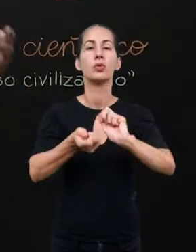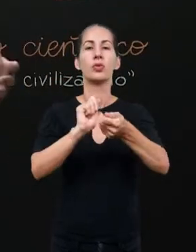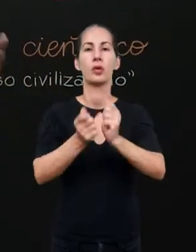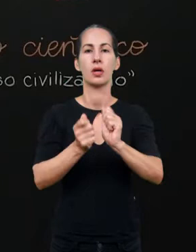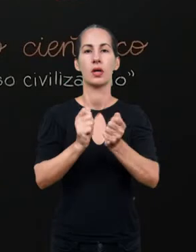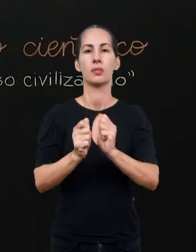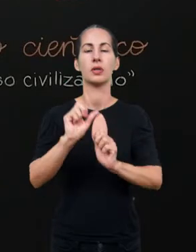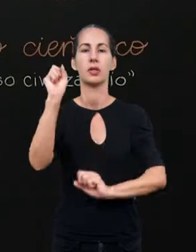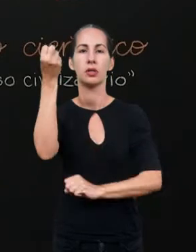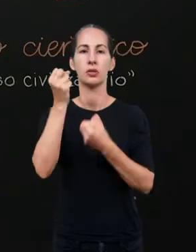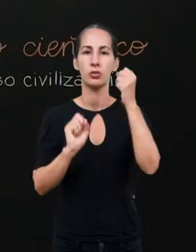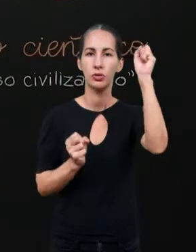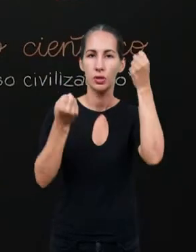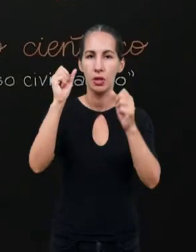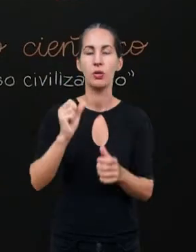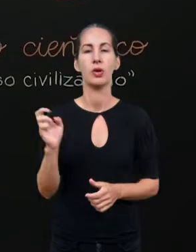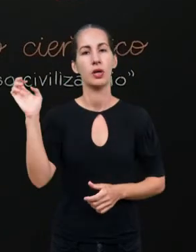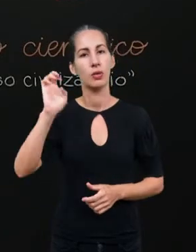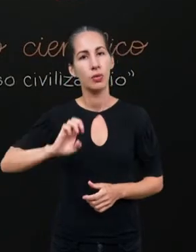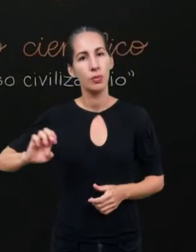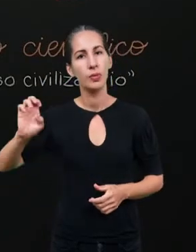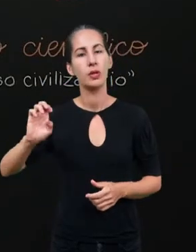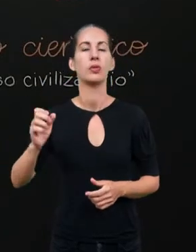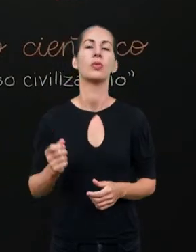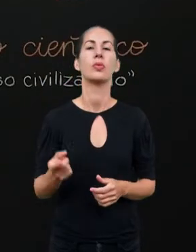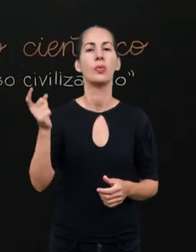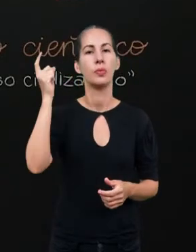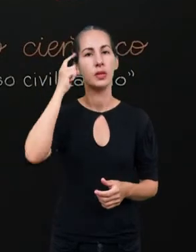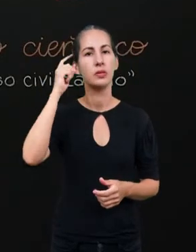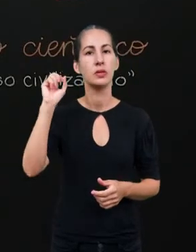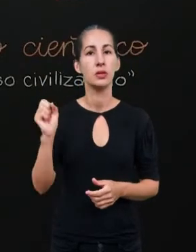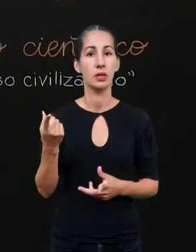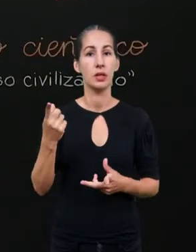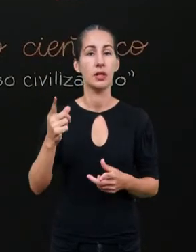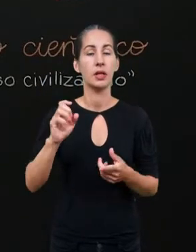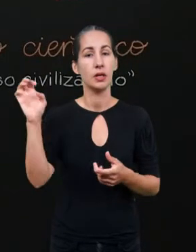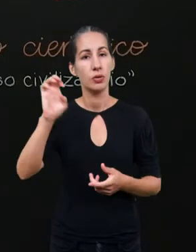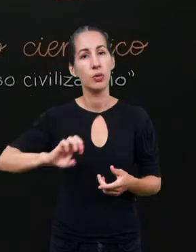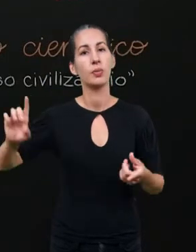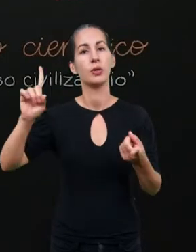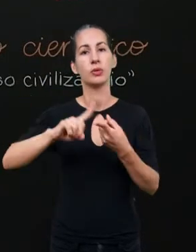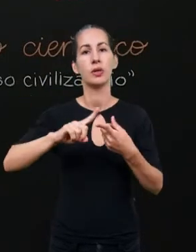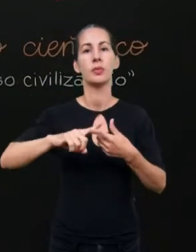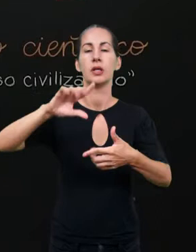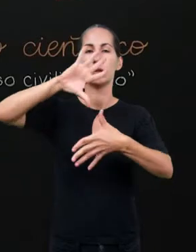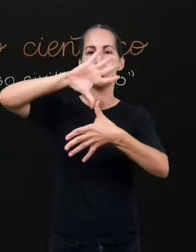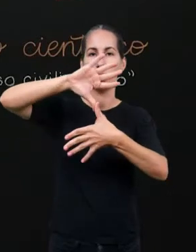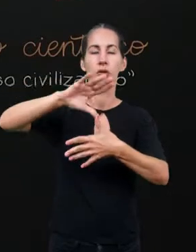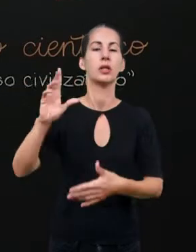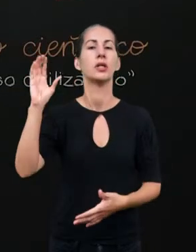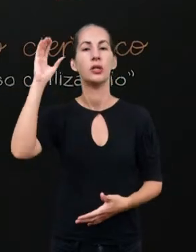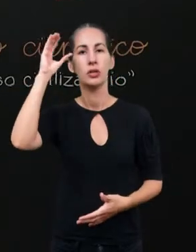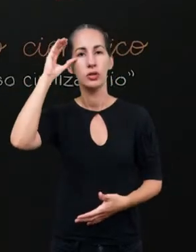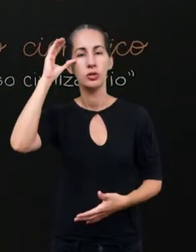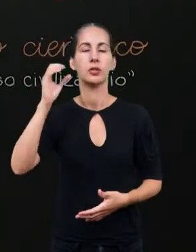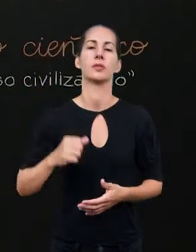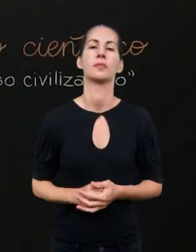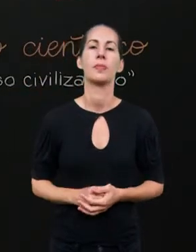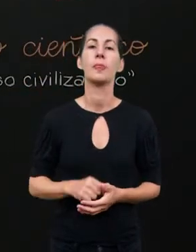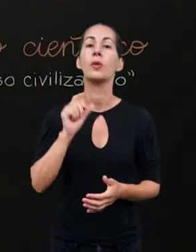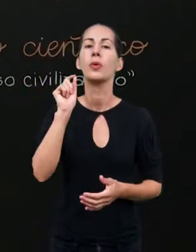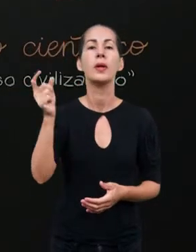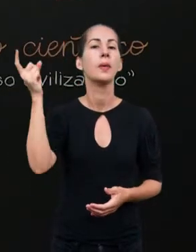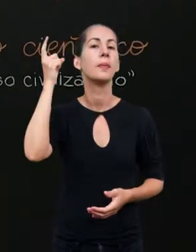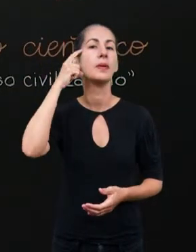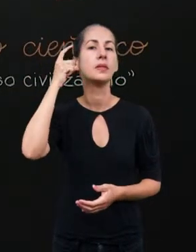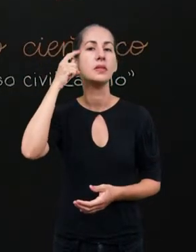industrial europeu. fundamentalmente europeu, mas também norte-americano e japonês. O a gente tem que